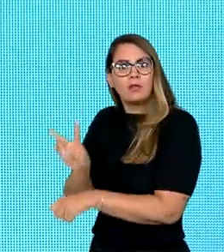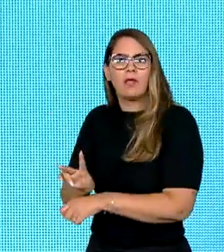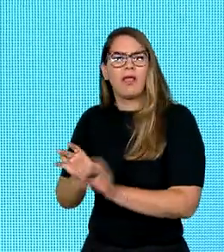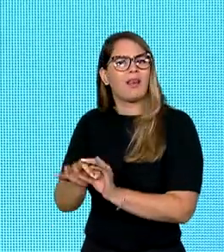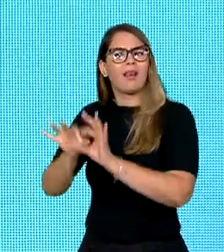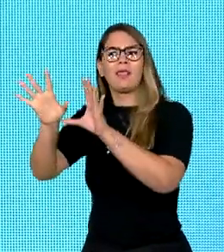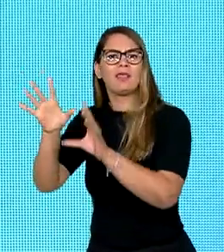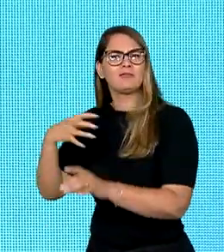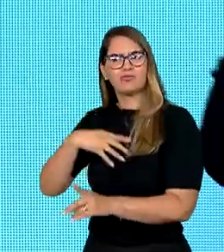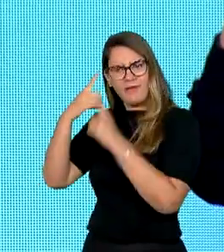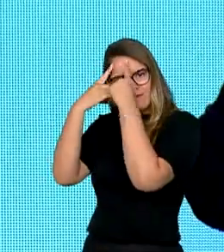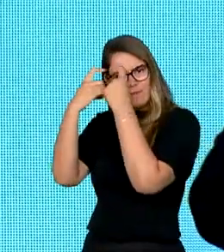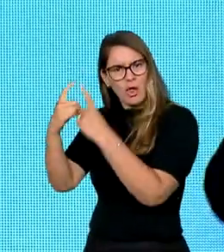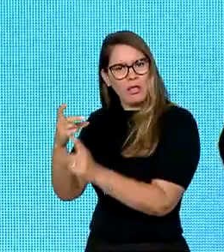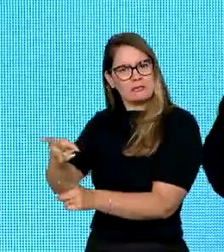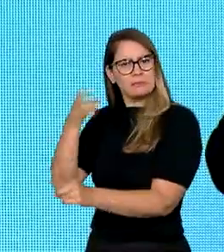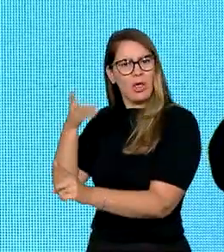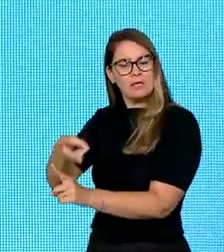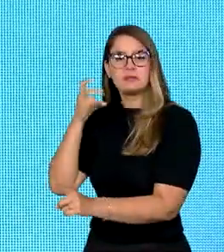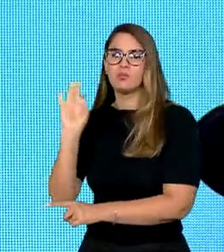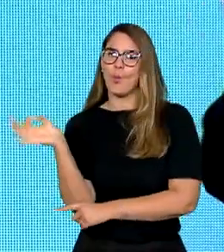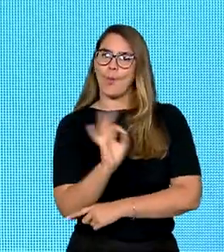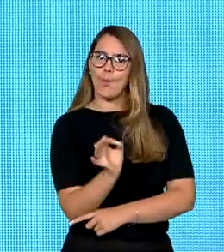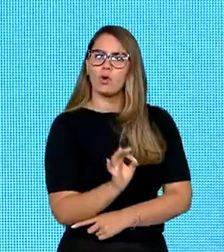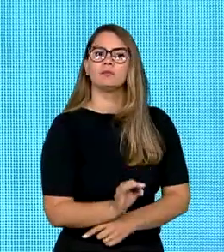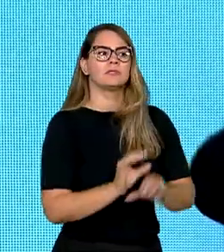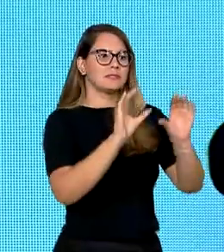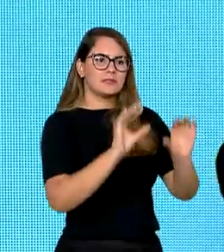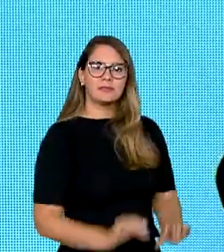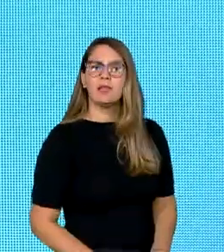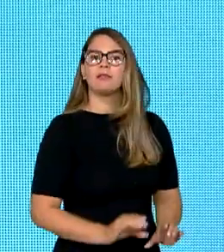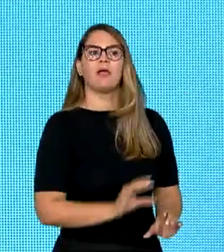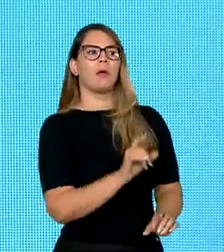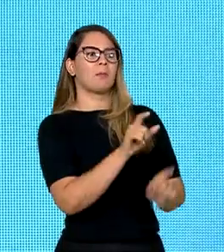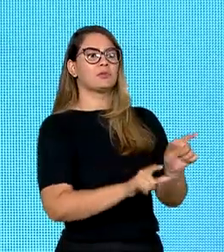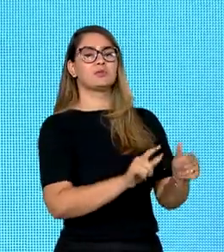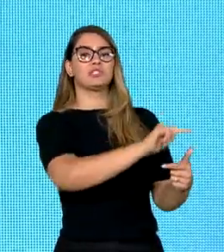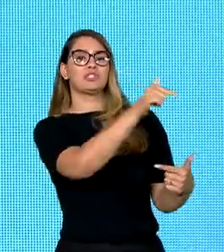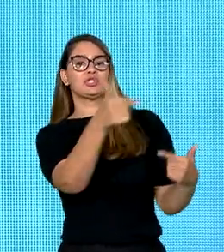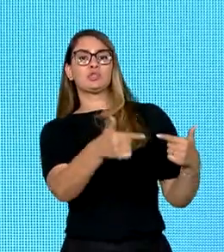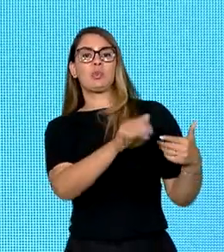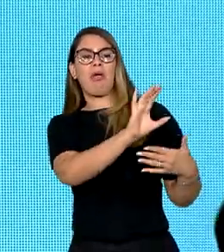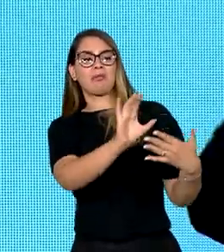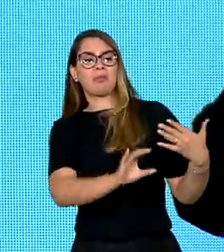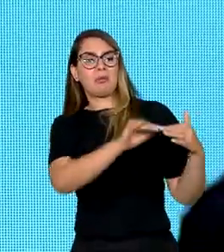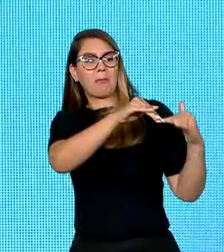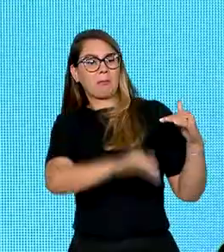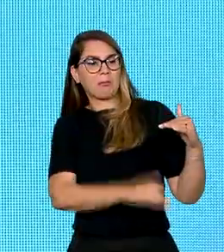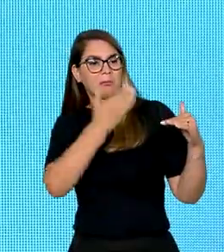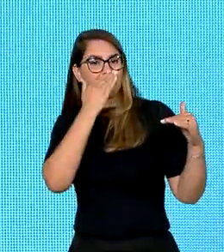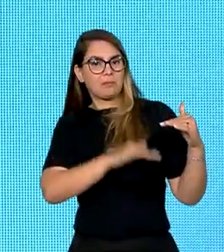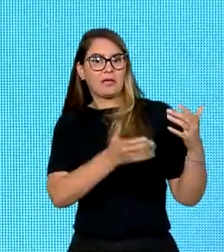livres de toda forma de violência e exploração. Não mais cidadãos e cidadãs de segunda categoria, como queriam,